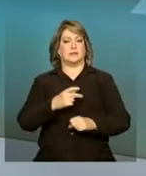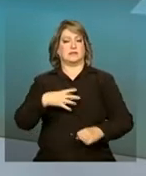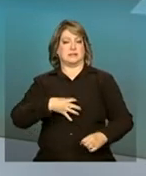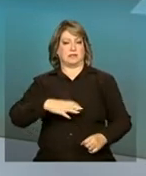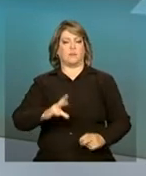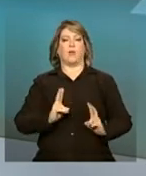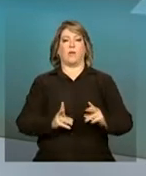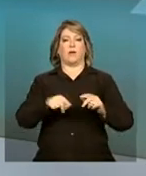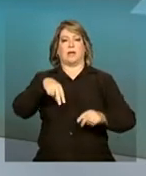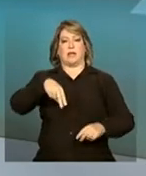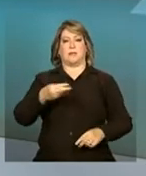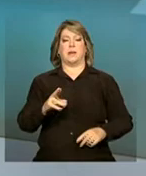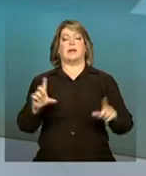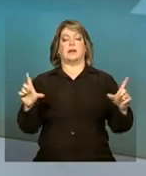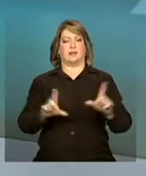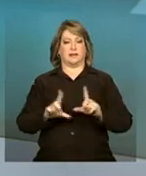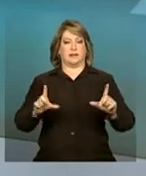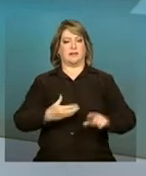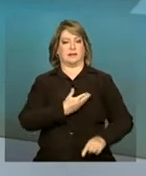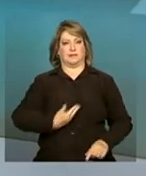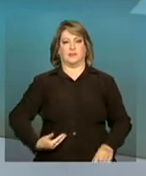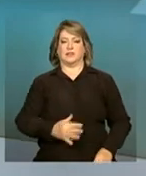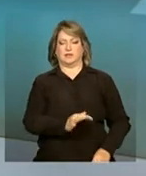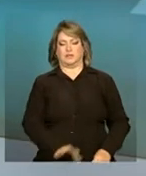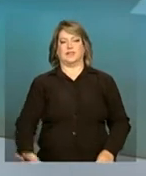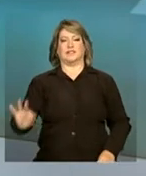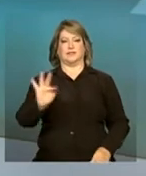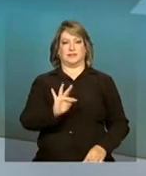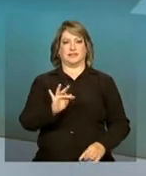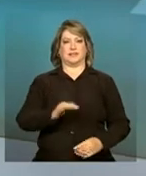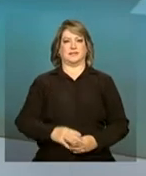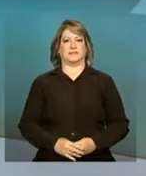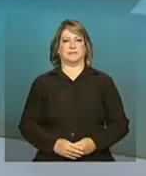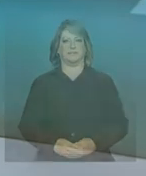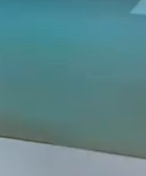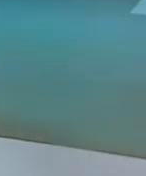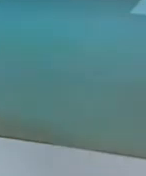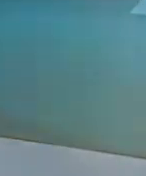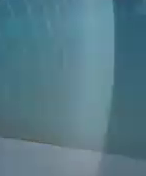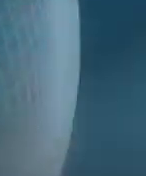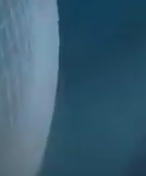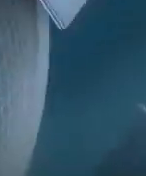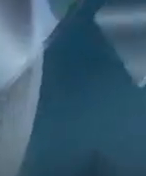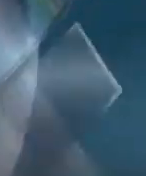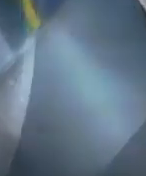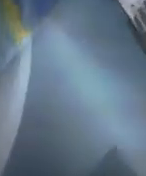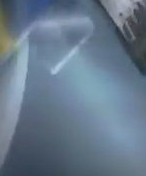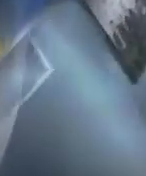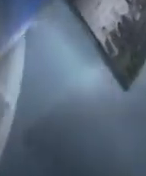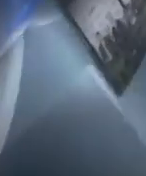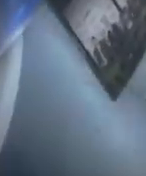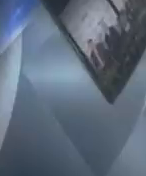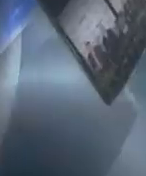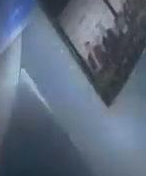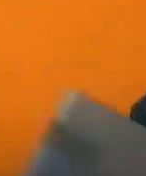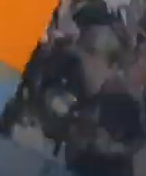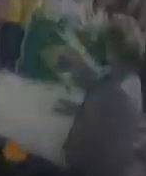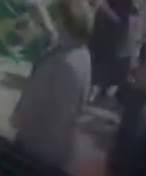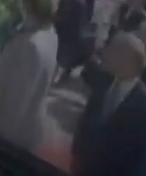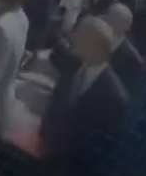Salvador. Continue com a gente aqui na NBR, a TV do Governo Federal. Transcrição